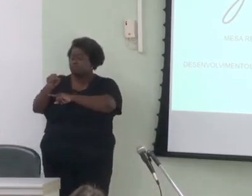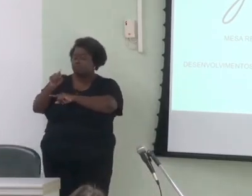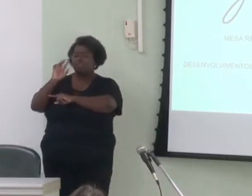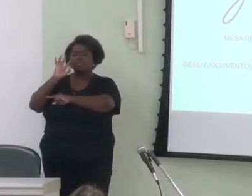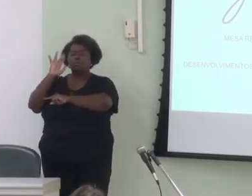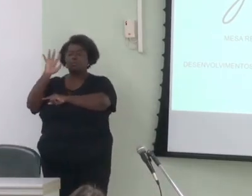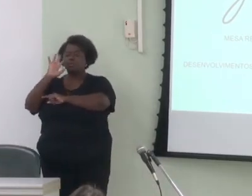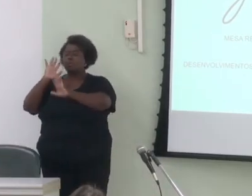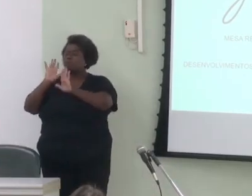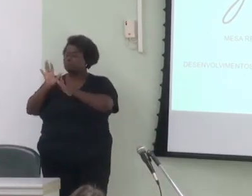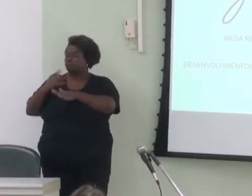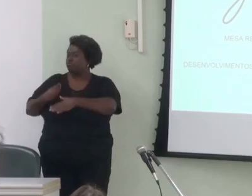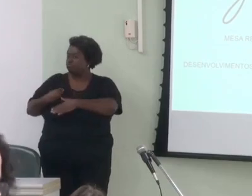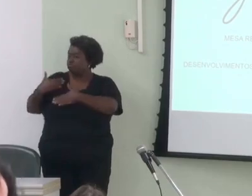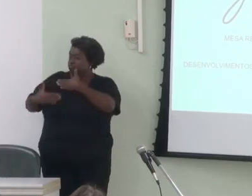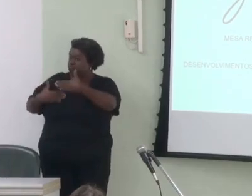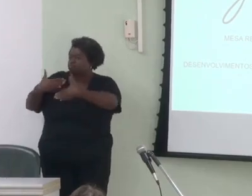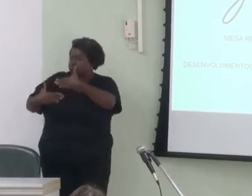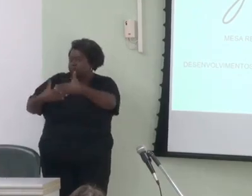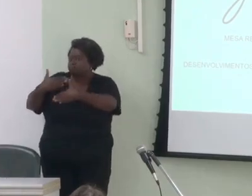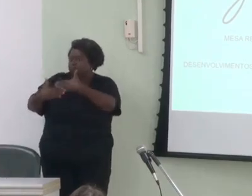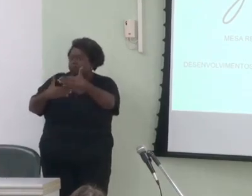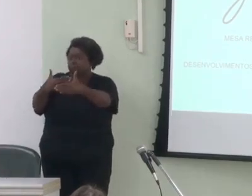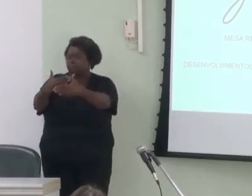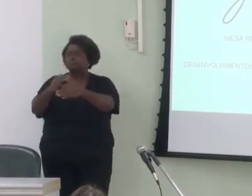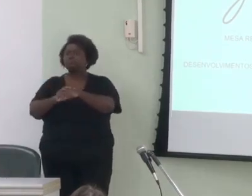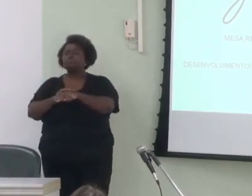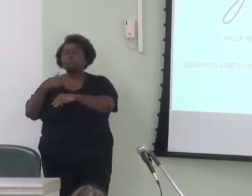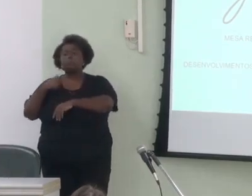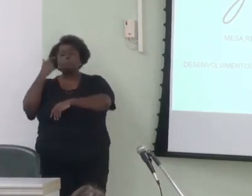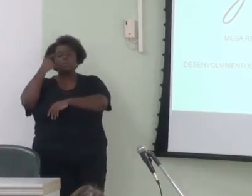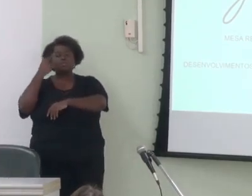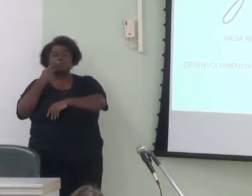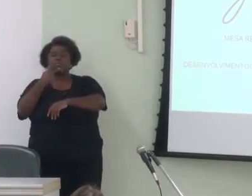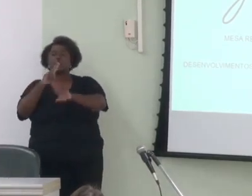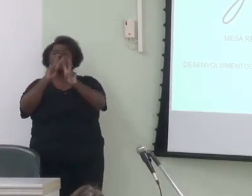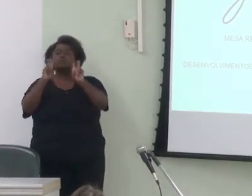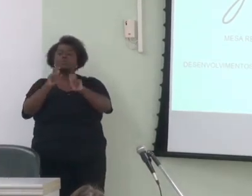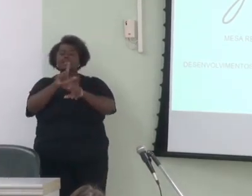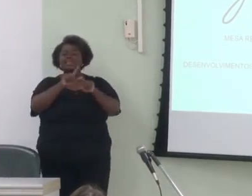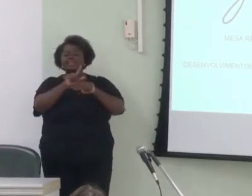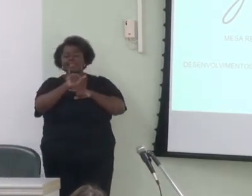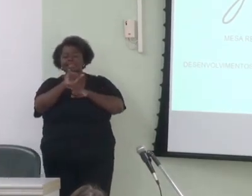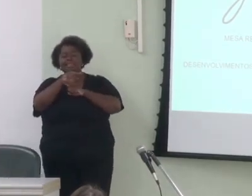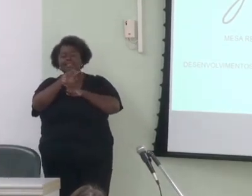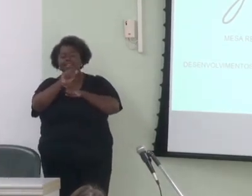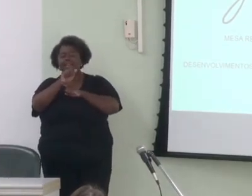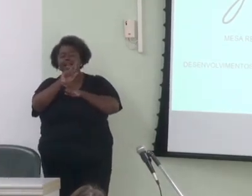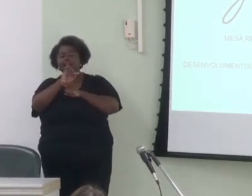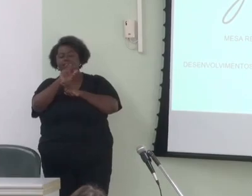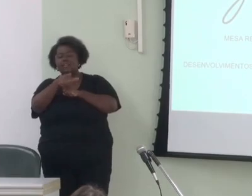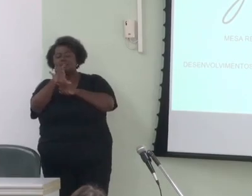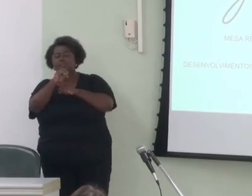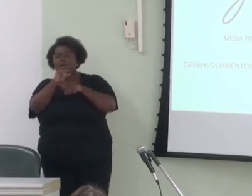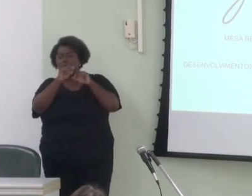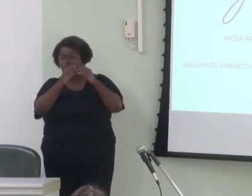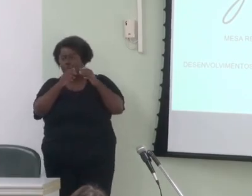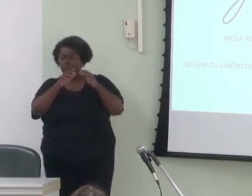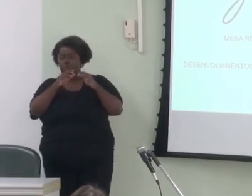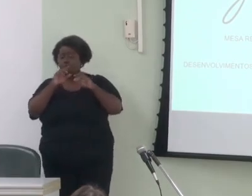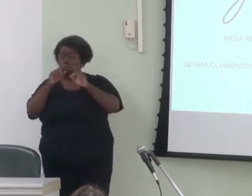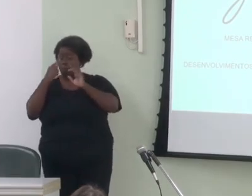desenvolvimento. Pensei. Vou falar da linearização, ilustrando com o trabalho novo do Keis Rengeveld.